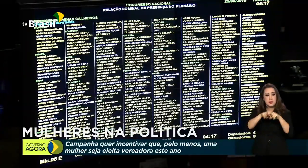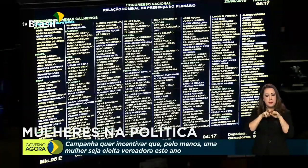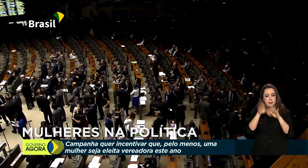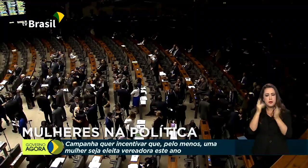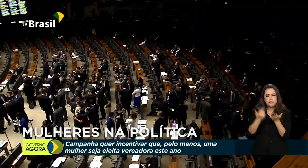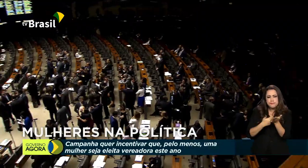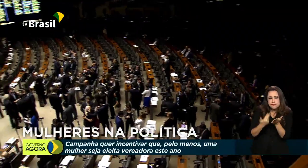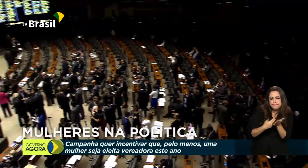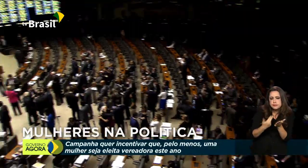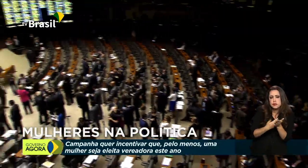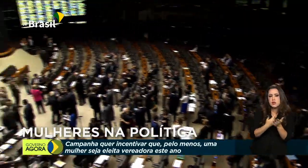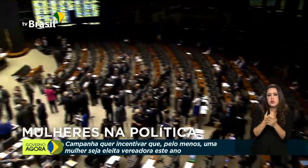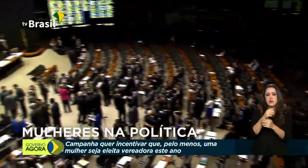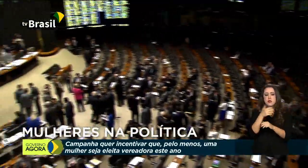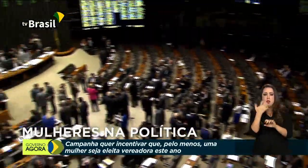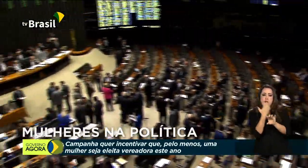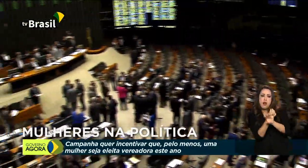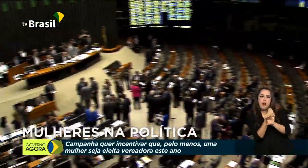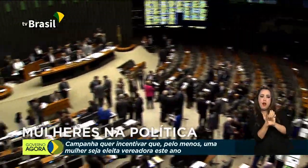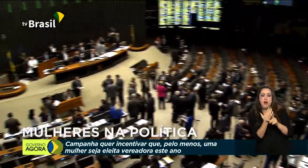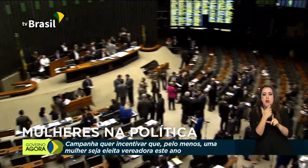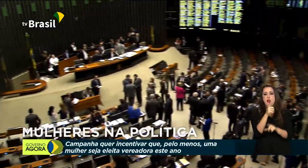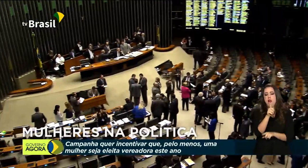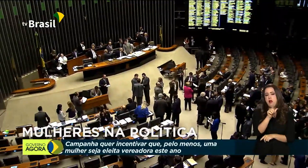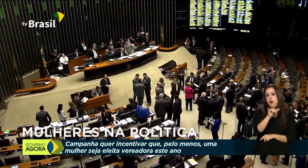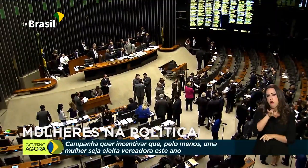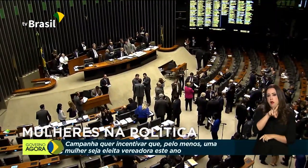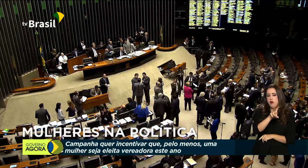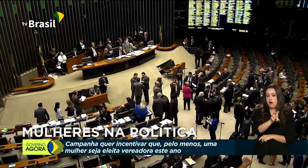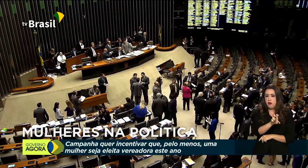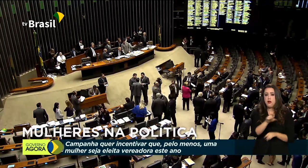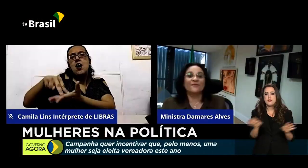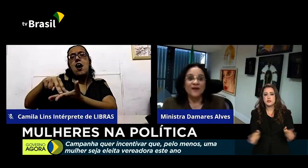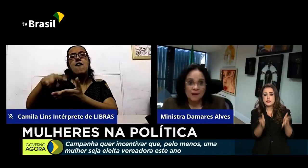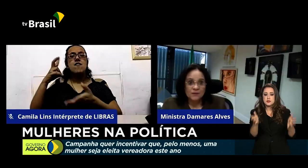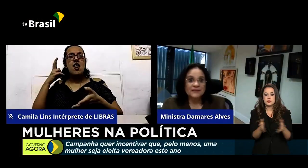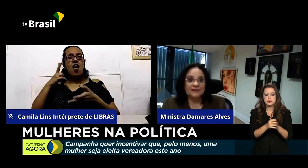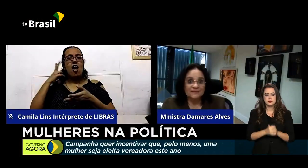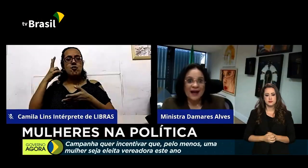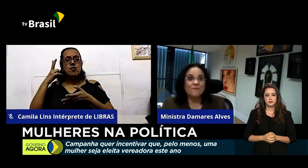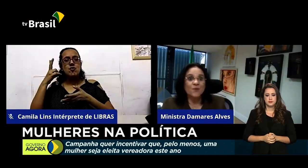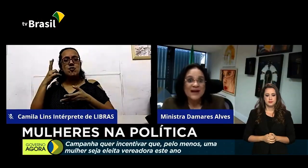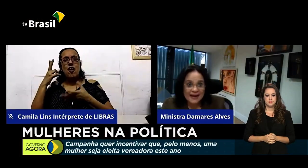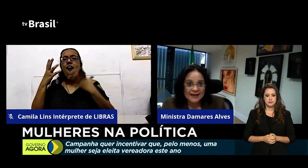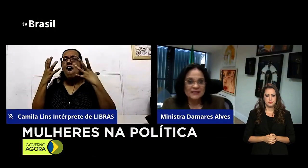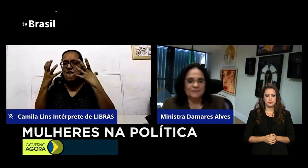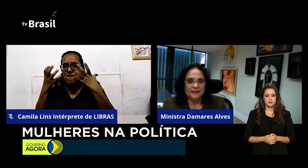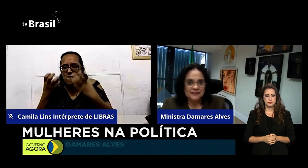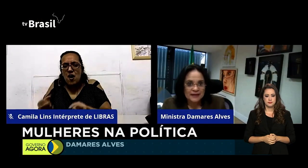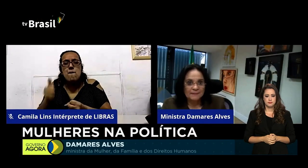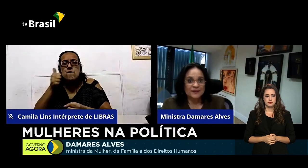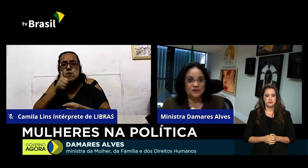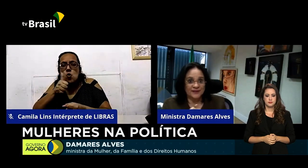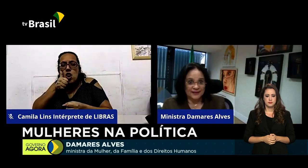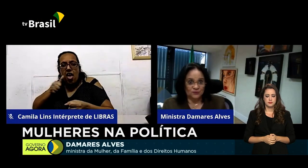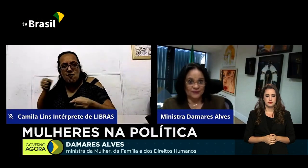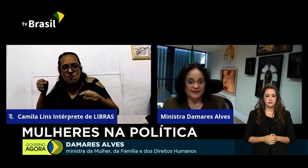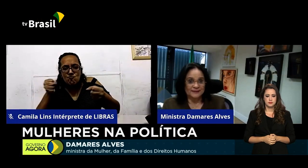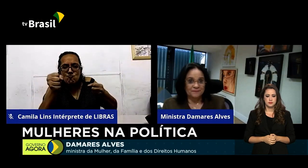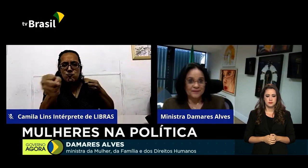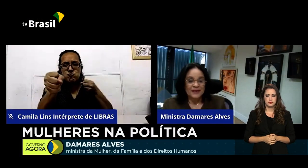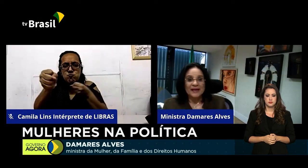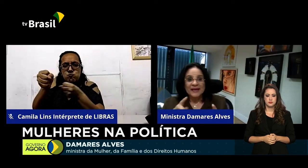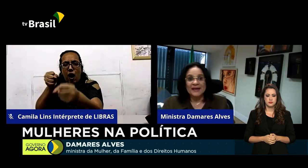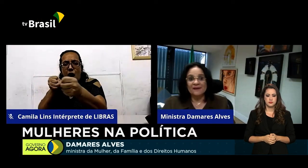cartilhas, lives com especialistas e peças publicitárias. Vamos levar mulheres para as câmaras de